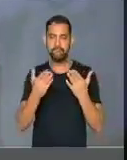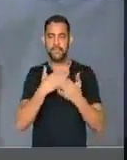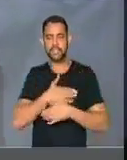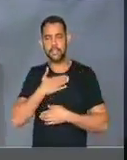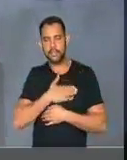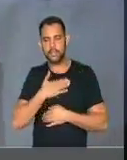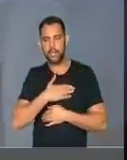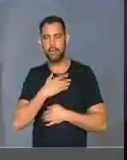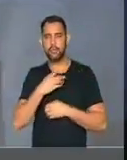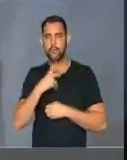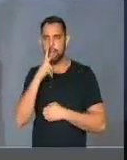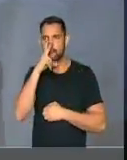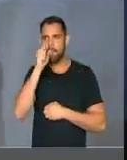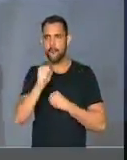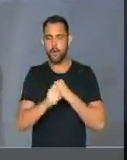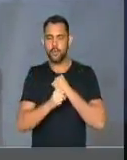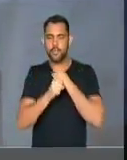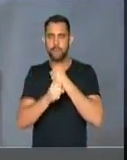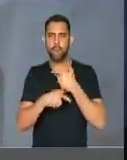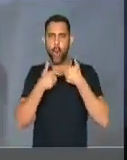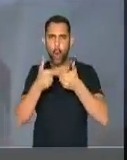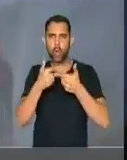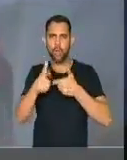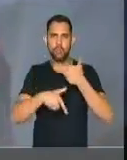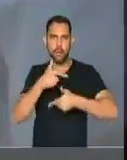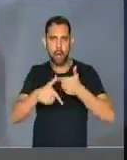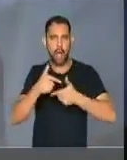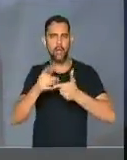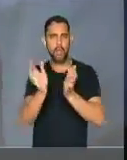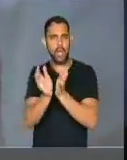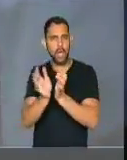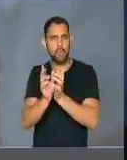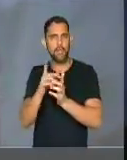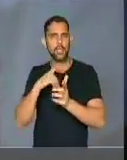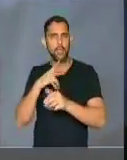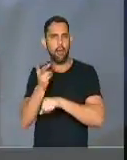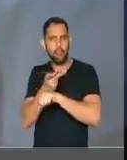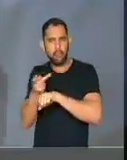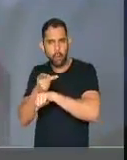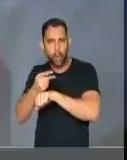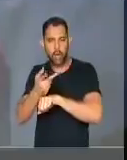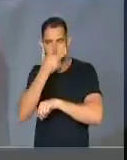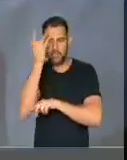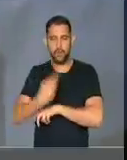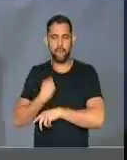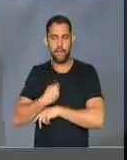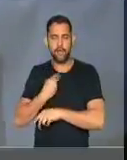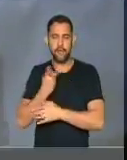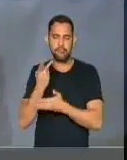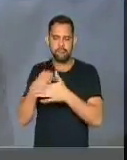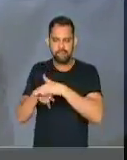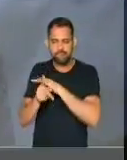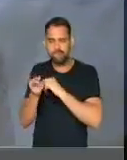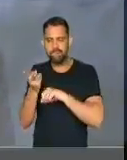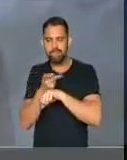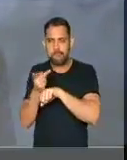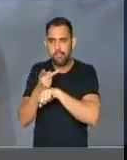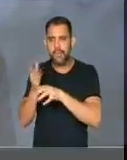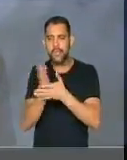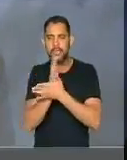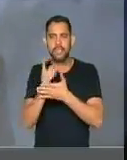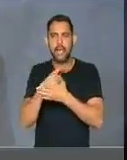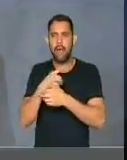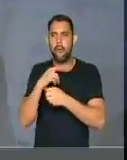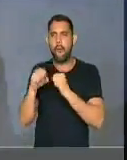Desejamos ânimo e força às equipes de resgate e aos sobreviventes que bravamente enfrentam